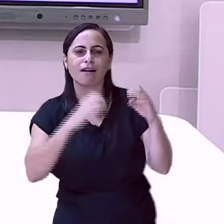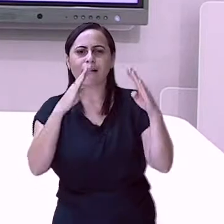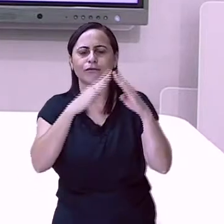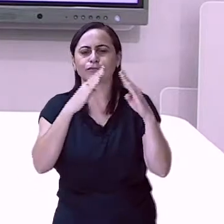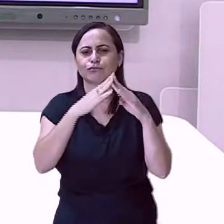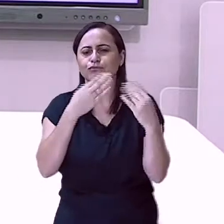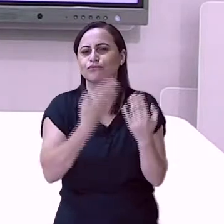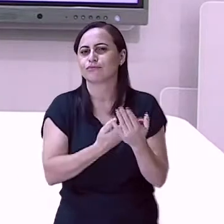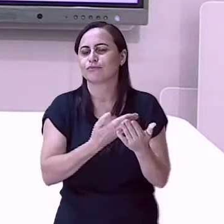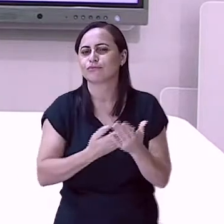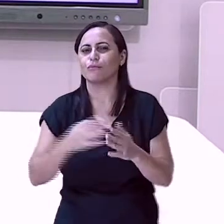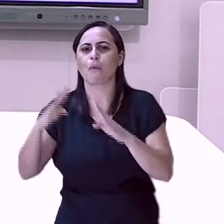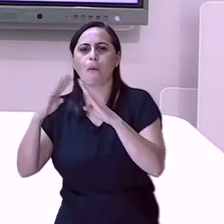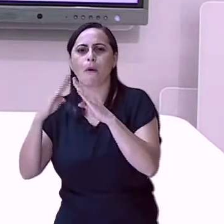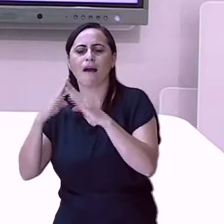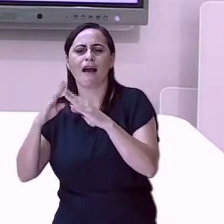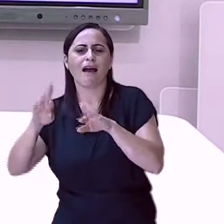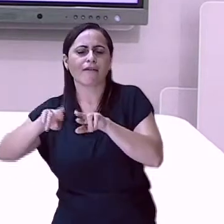maternidade.